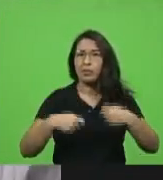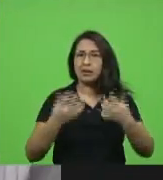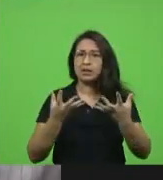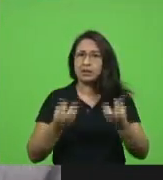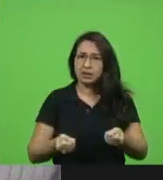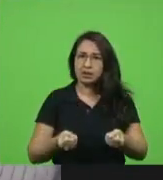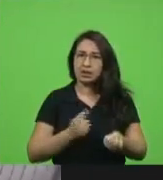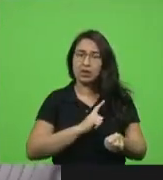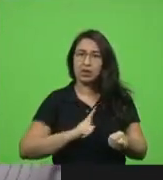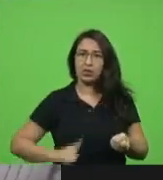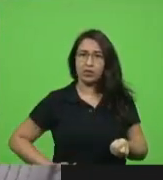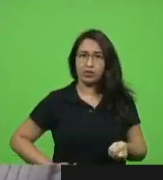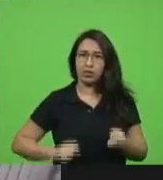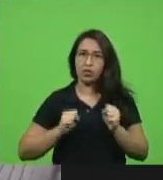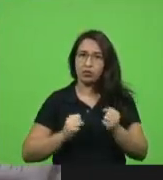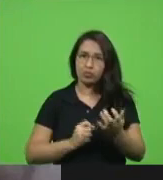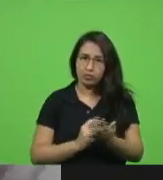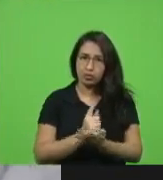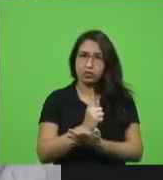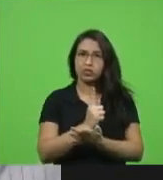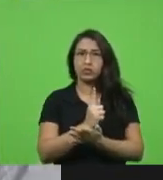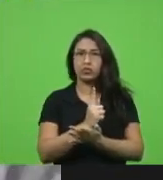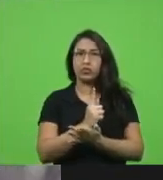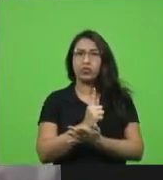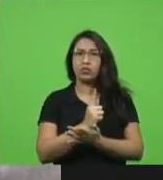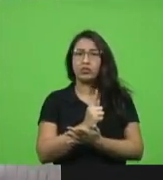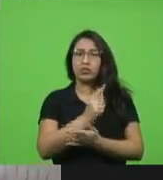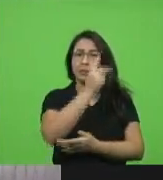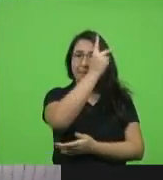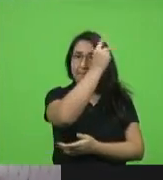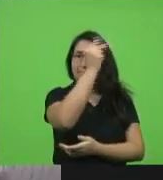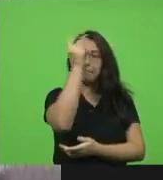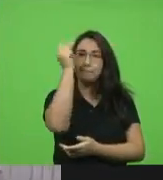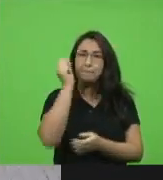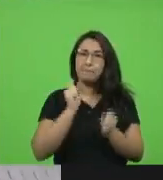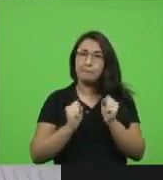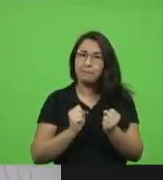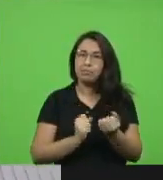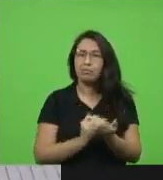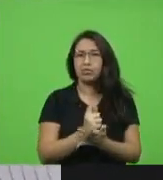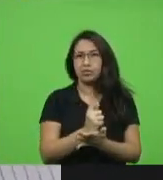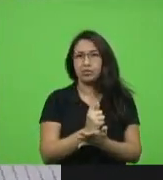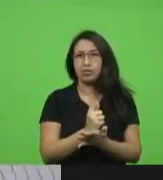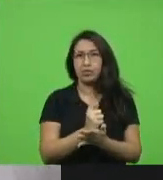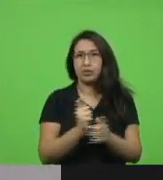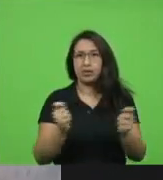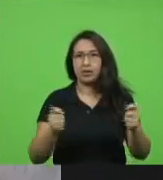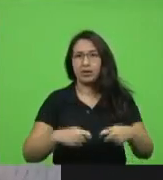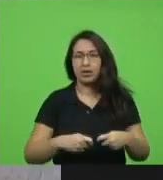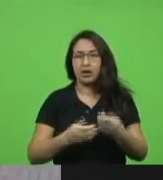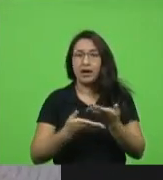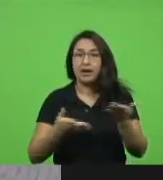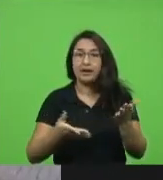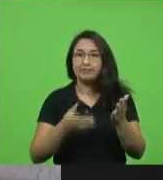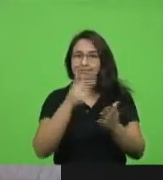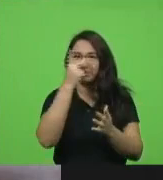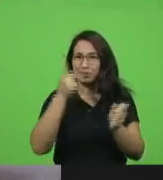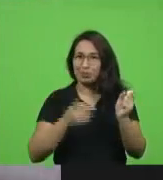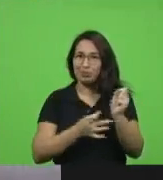governadores possam comprar que os prefeitos possam comprar e que as pessoas sejam protegidas